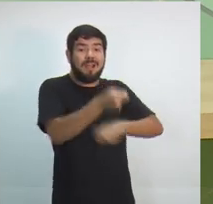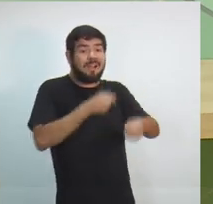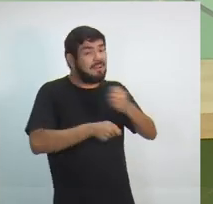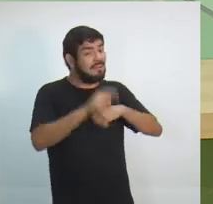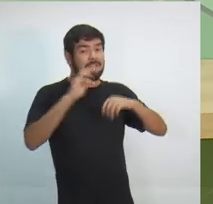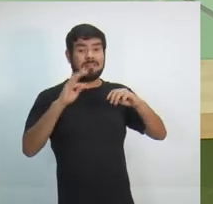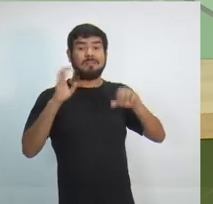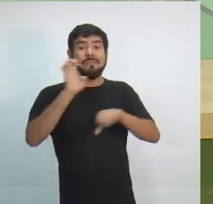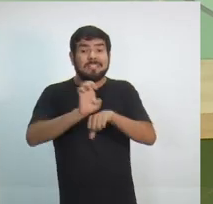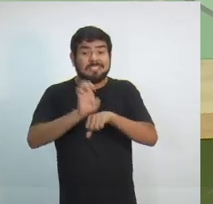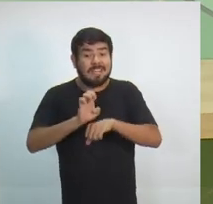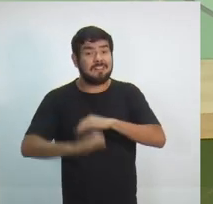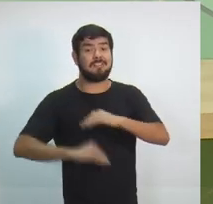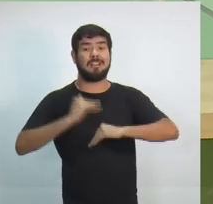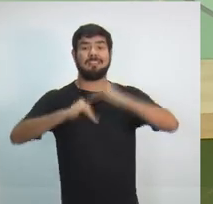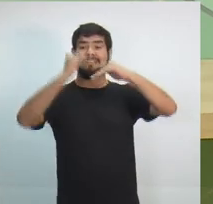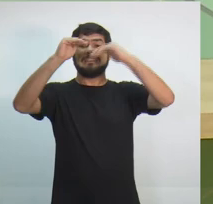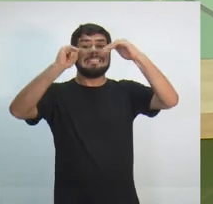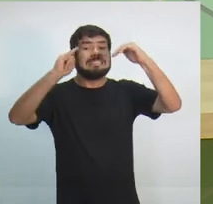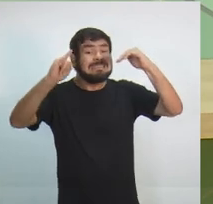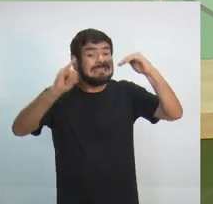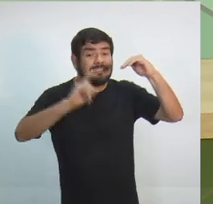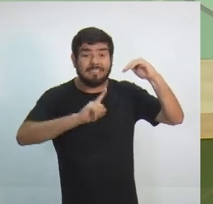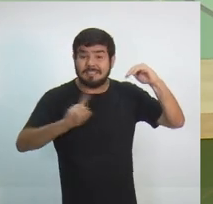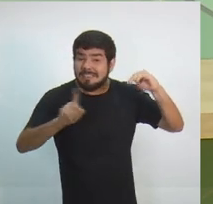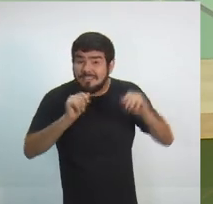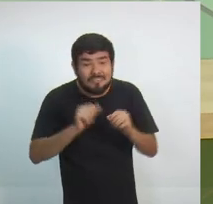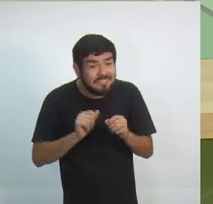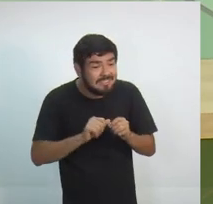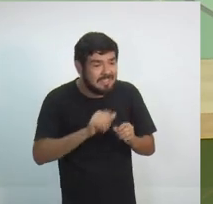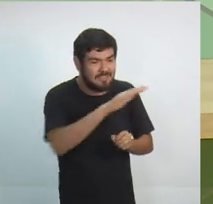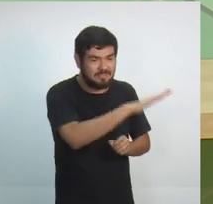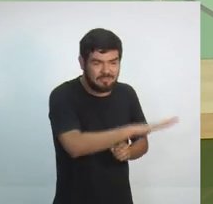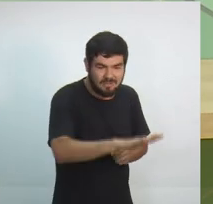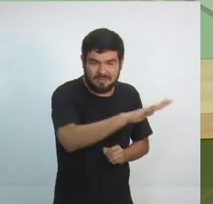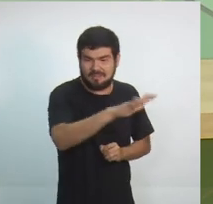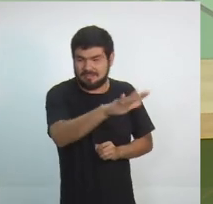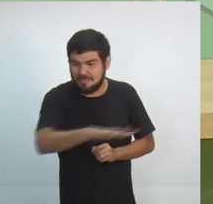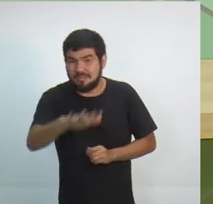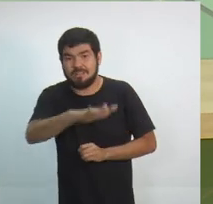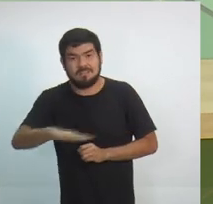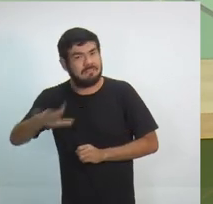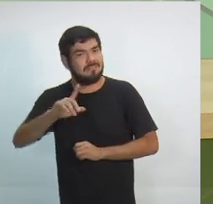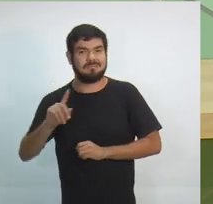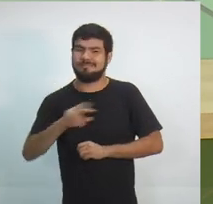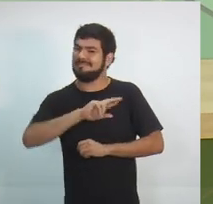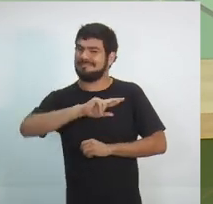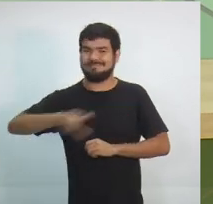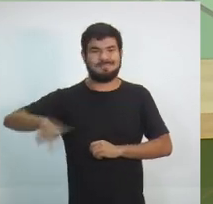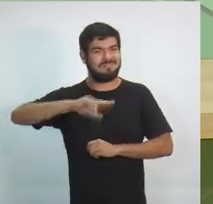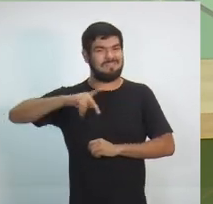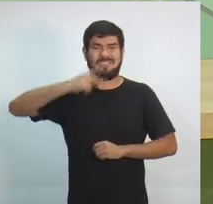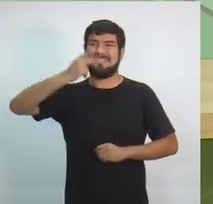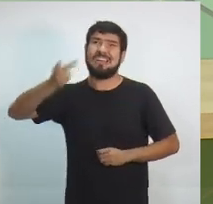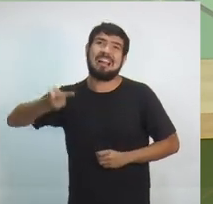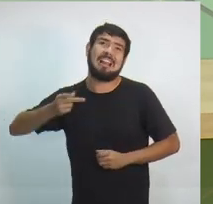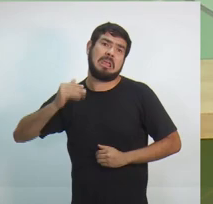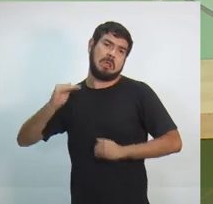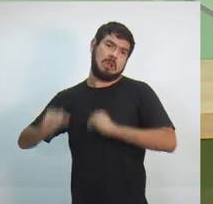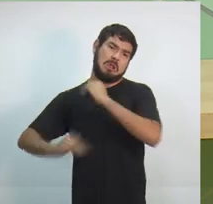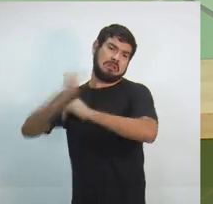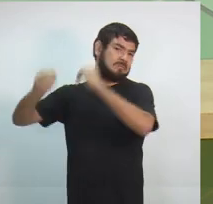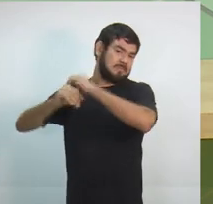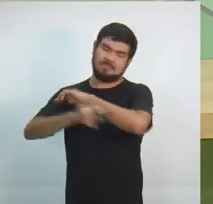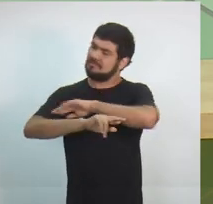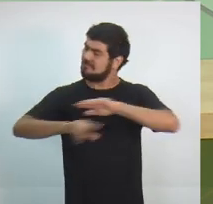não fizermos o zoneamento, não se fala em crescimento do interior, em produção no interior. São essas as nossas